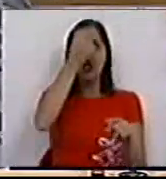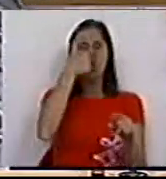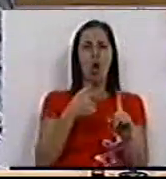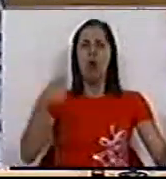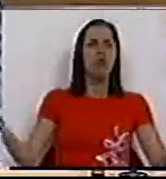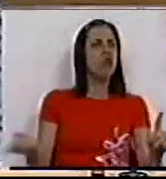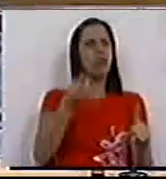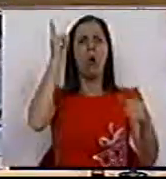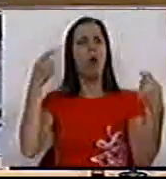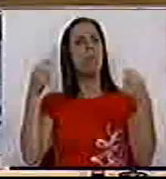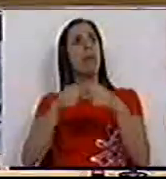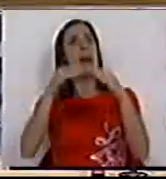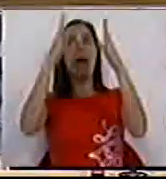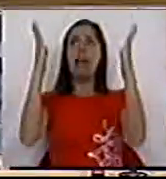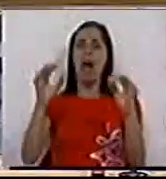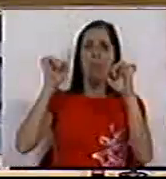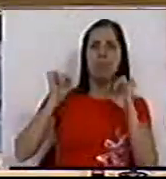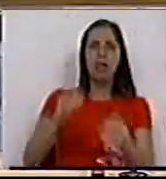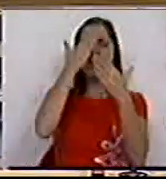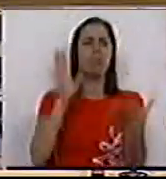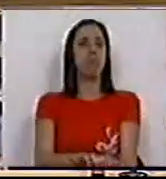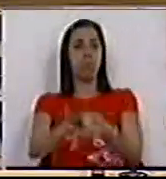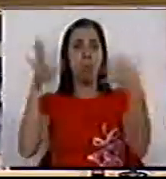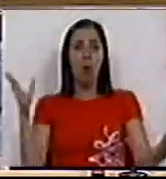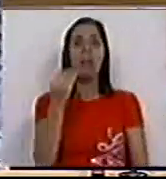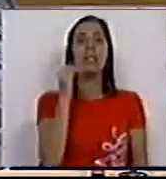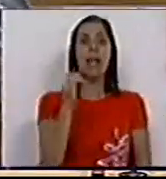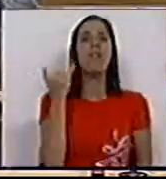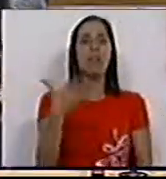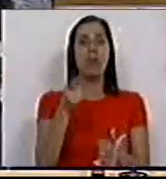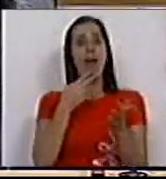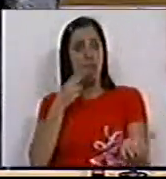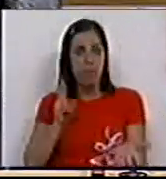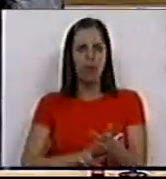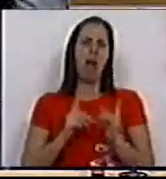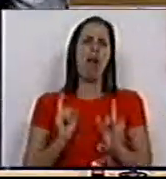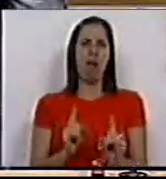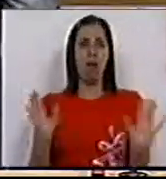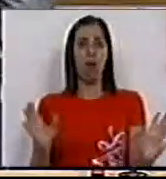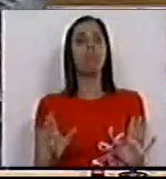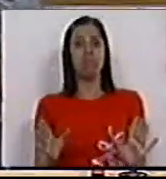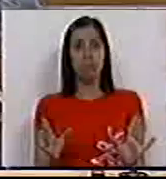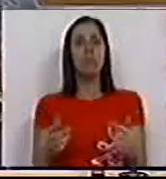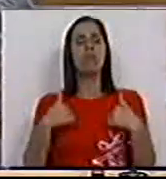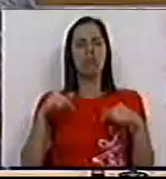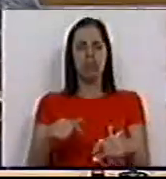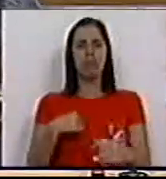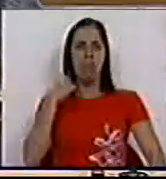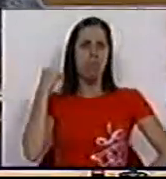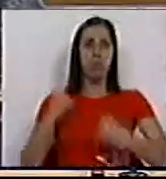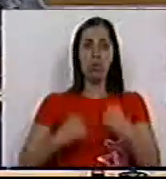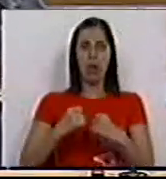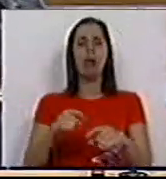mas não está à altura da Casa da Democracia no século XXI. Essa é que é a realidade e por isso lavaramos aqui o nosso